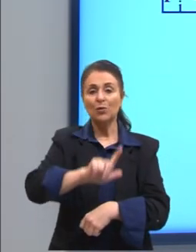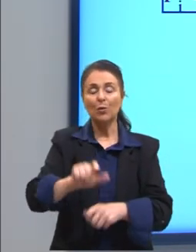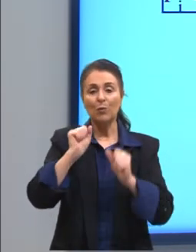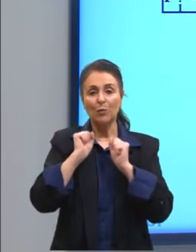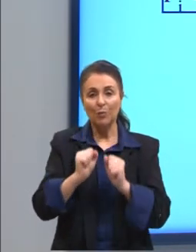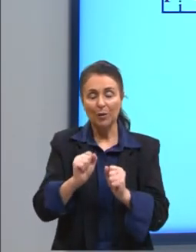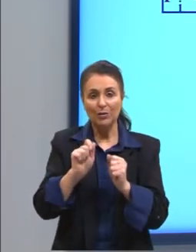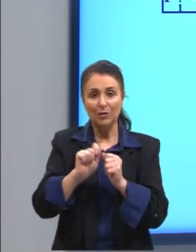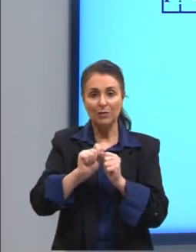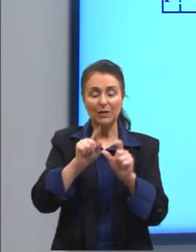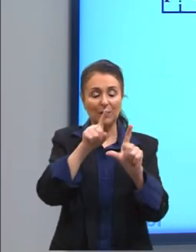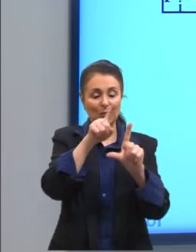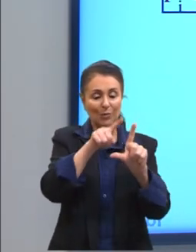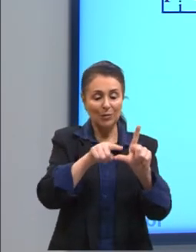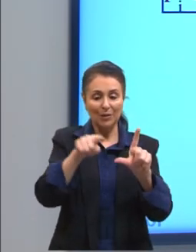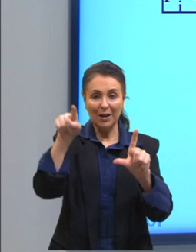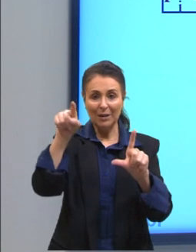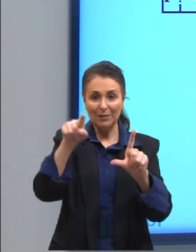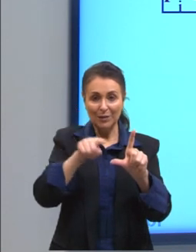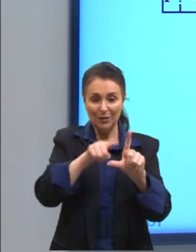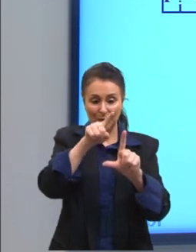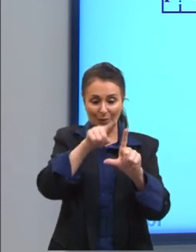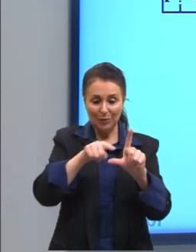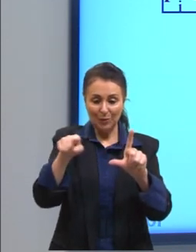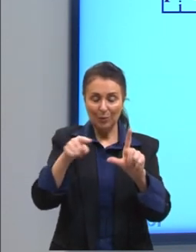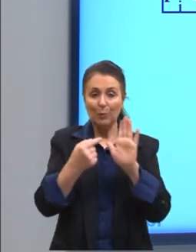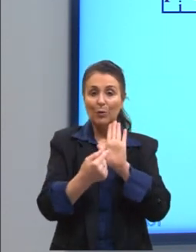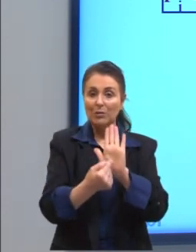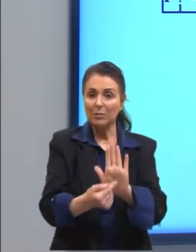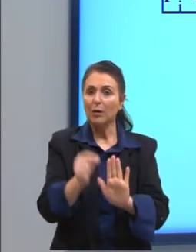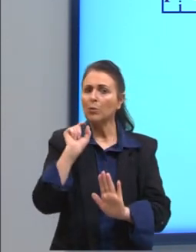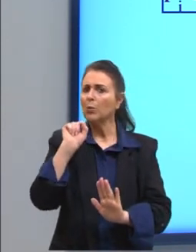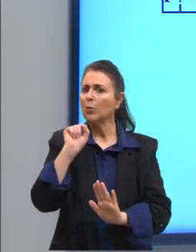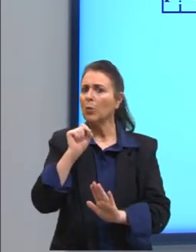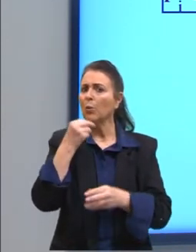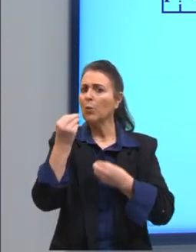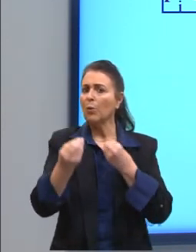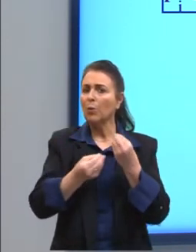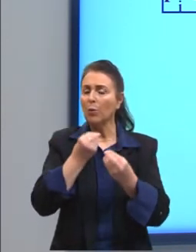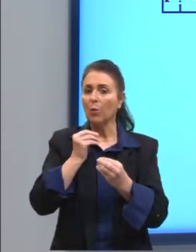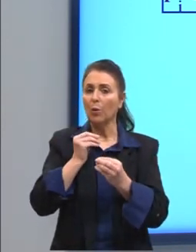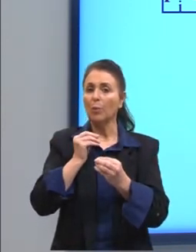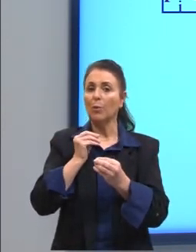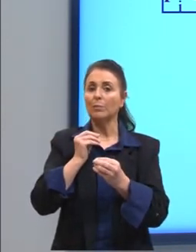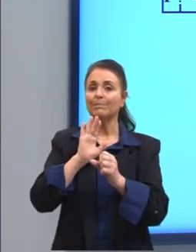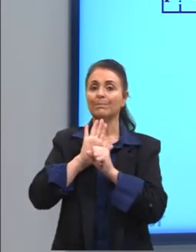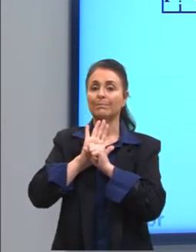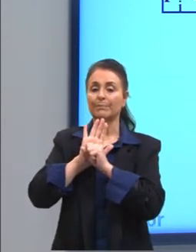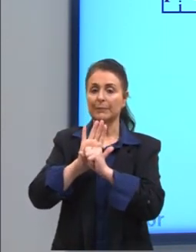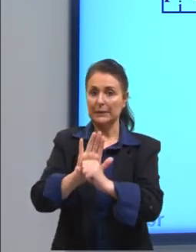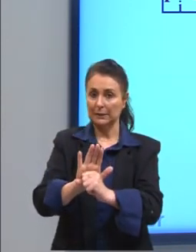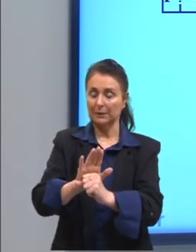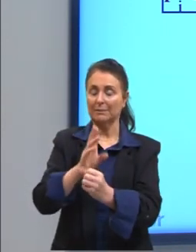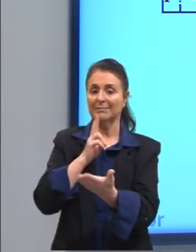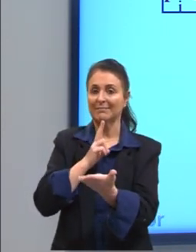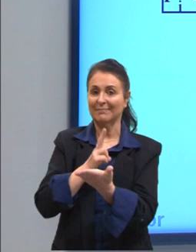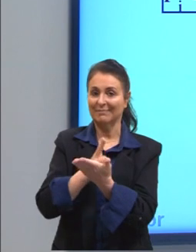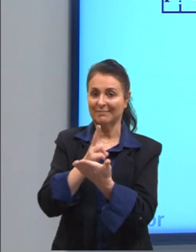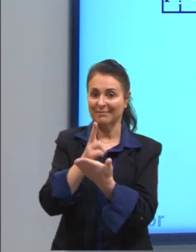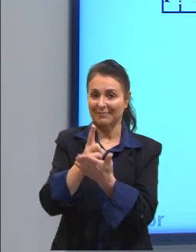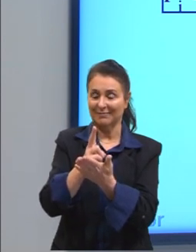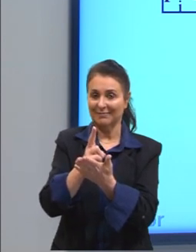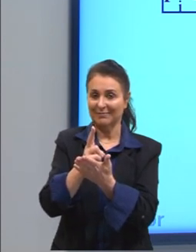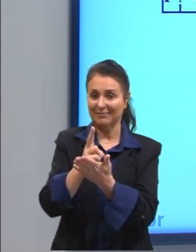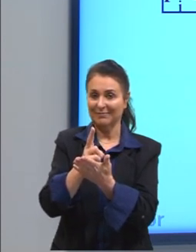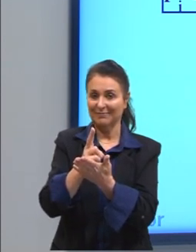um gráfico mostrando o está acontecendo aqui. Pressão constante. Esse é o gráfico da pressão pelo volume.